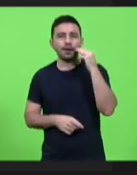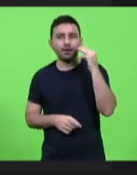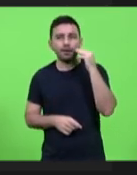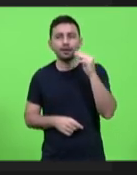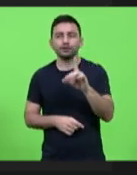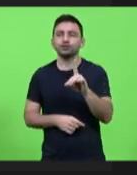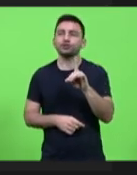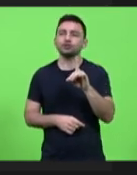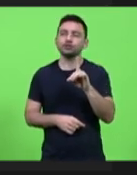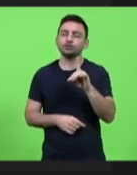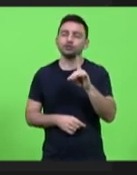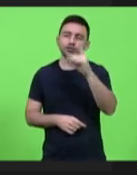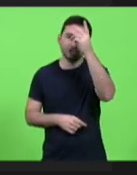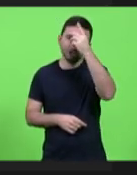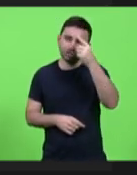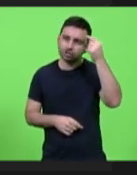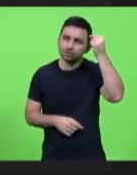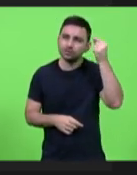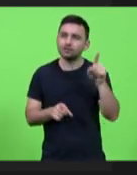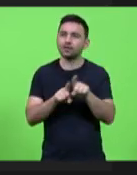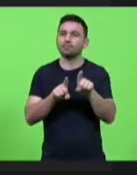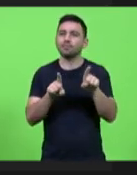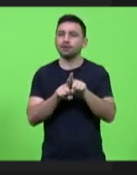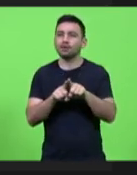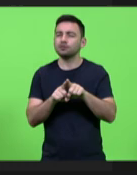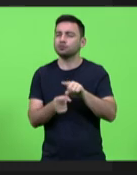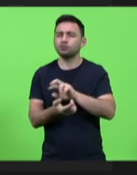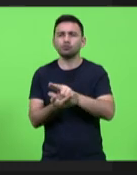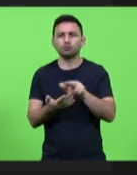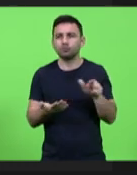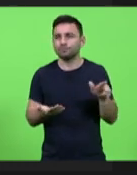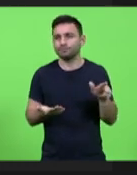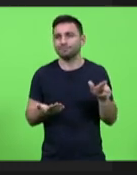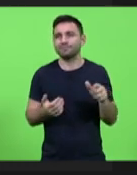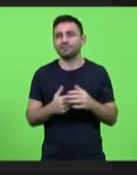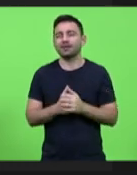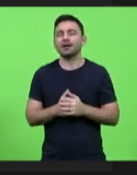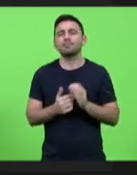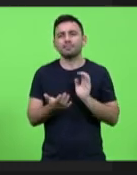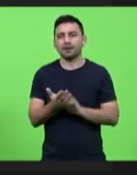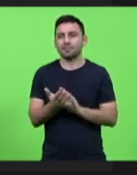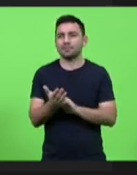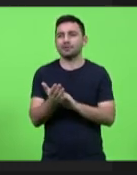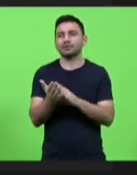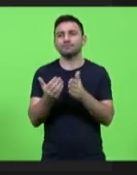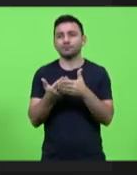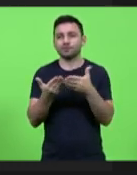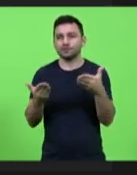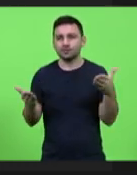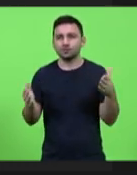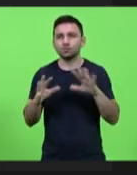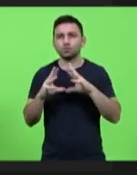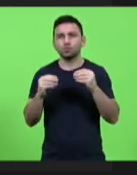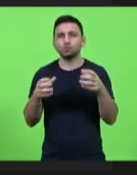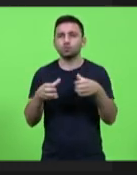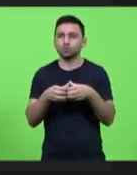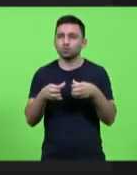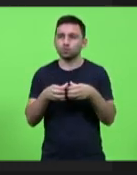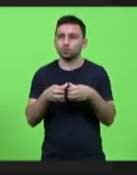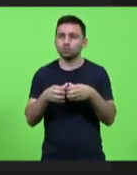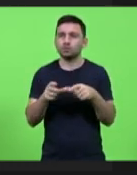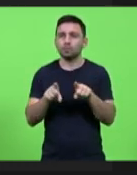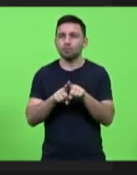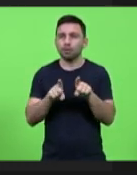Dirce o deputado Vicente o deputado Ismael e parabenizar a toda a equipe que também faz